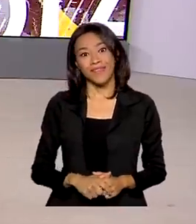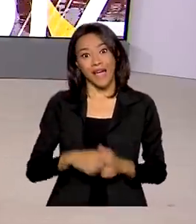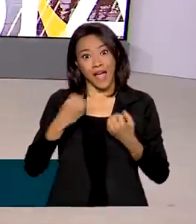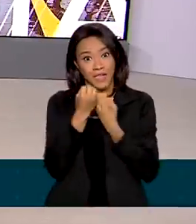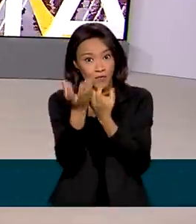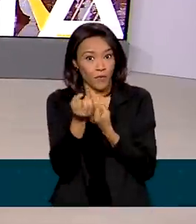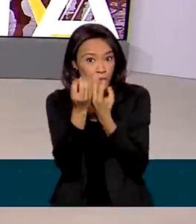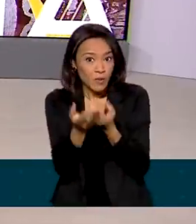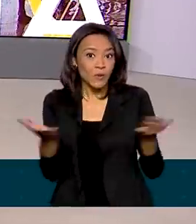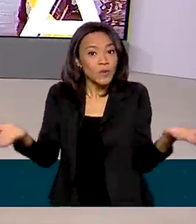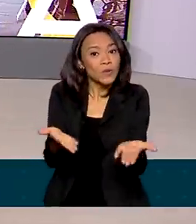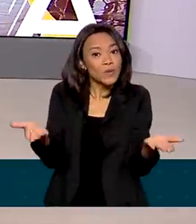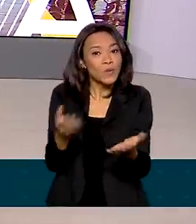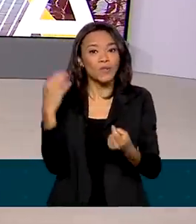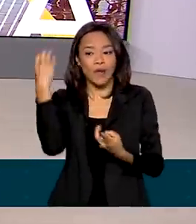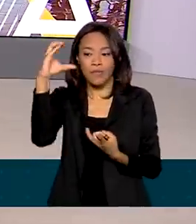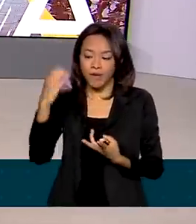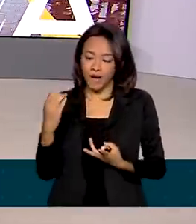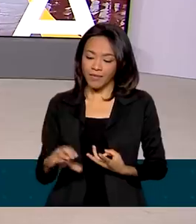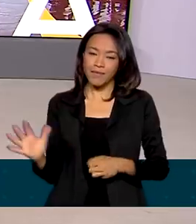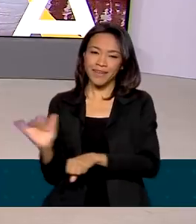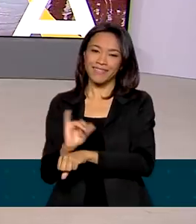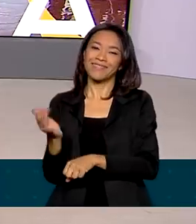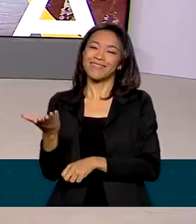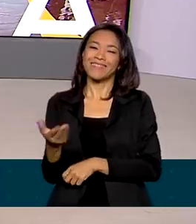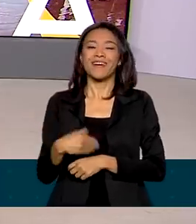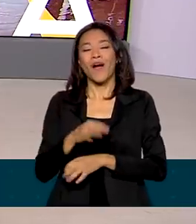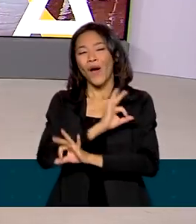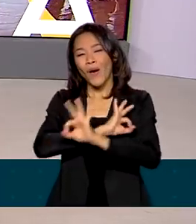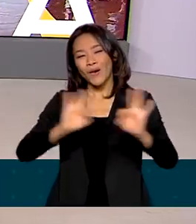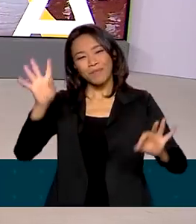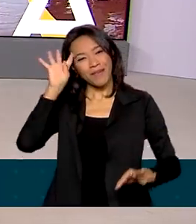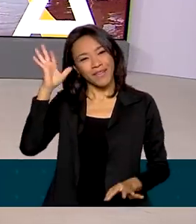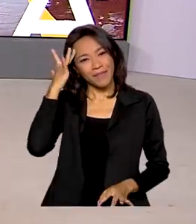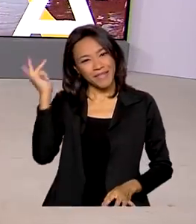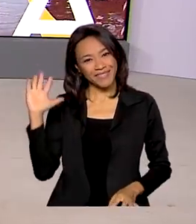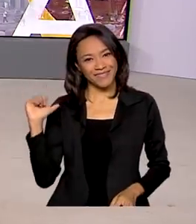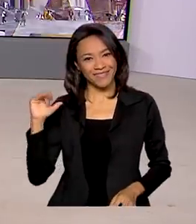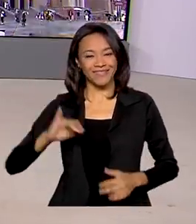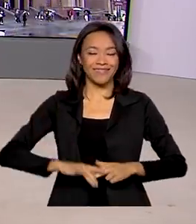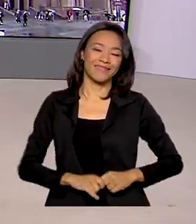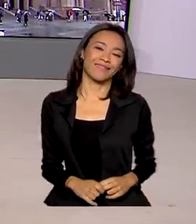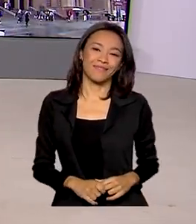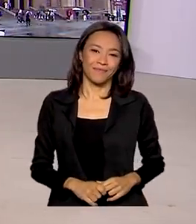reportagens de hoje estão nas nossas redes sociais. Uma ótima quarta-feira e até amanhã. Tchau, tchau.